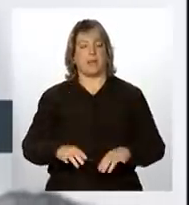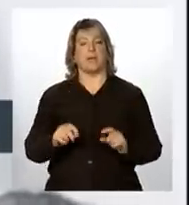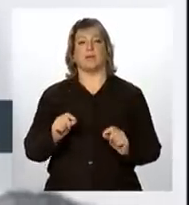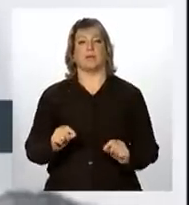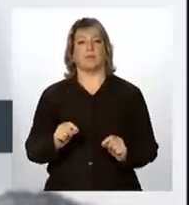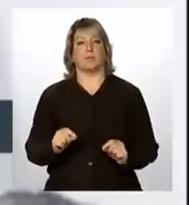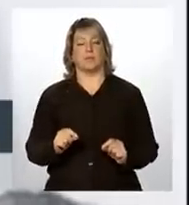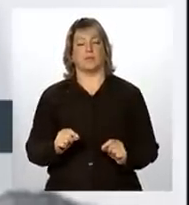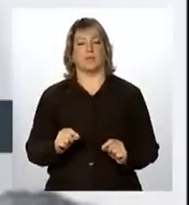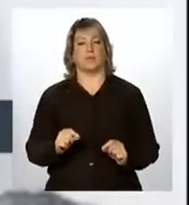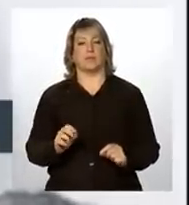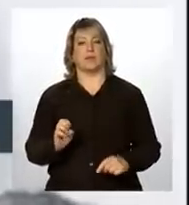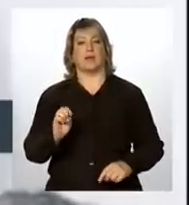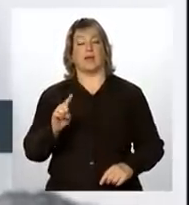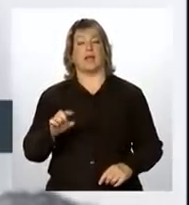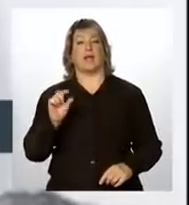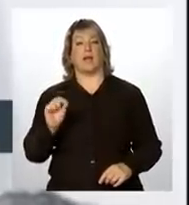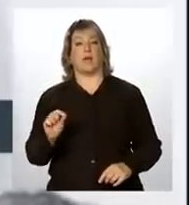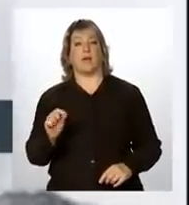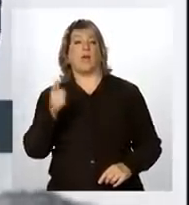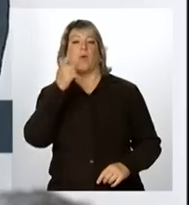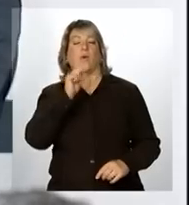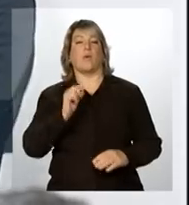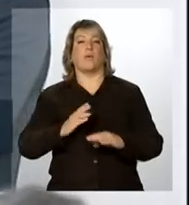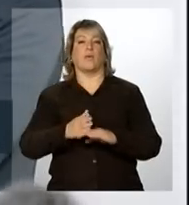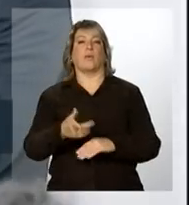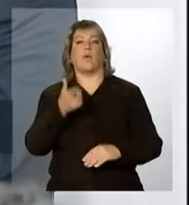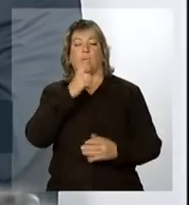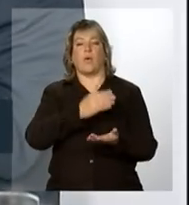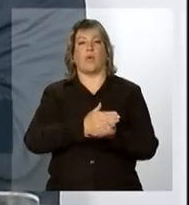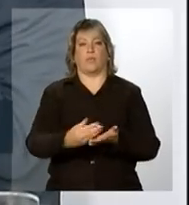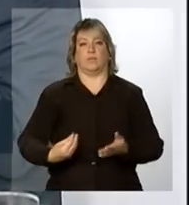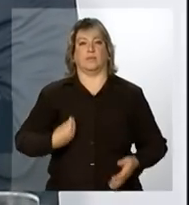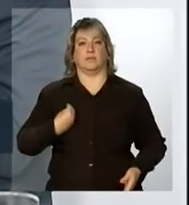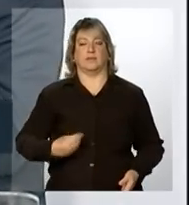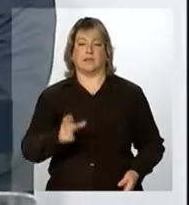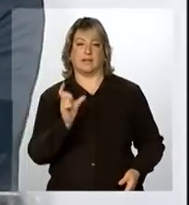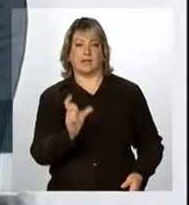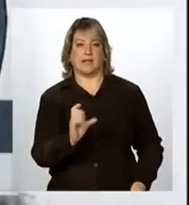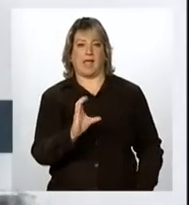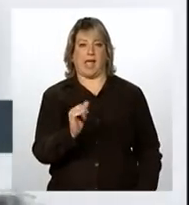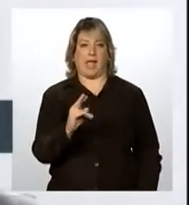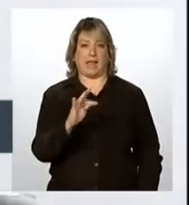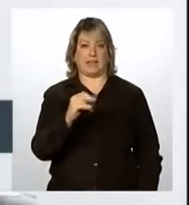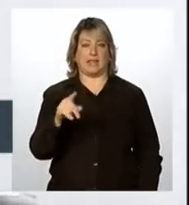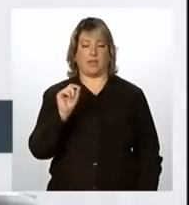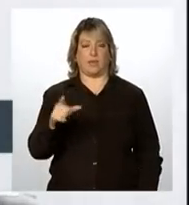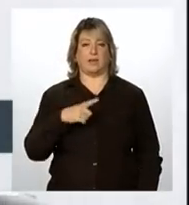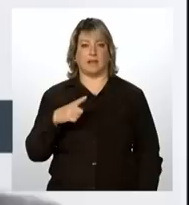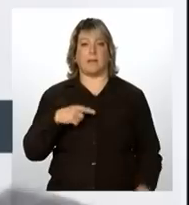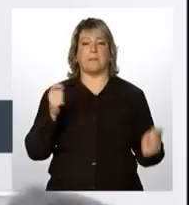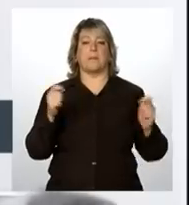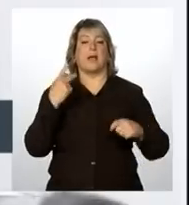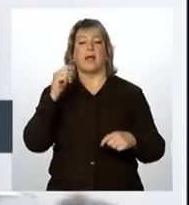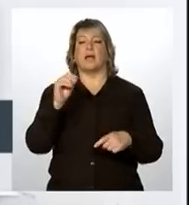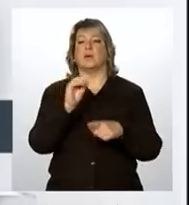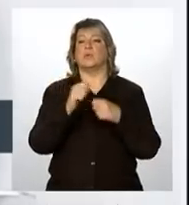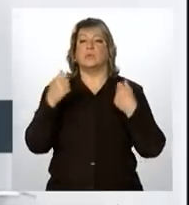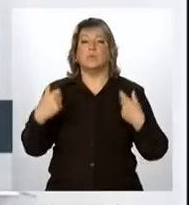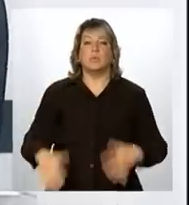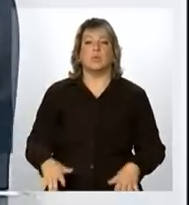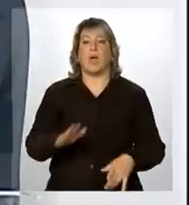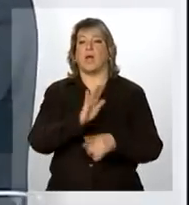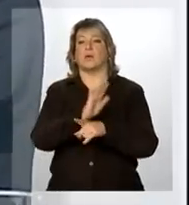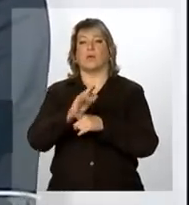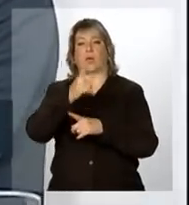a introdução do cartão de pagamento da defesa civil para as despesas de assistência e socorro à